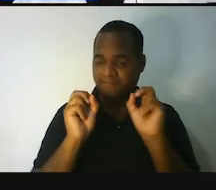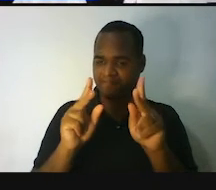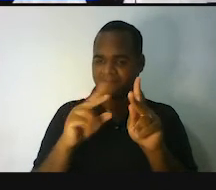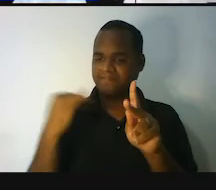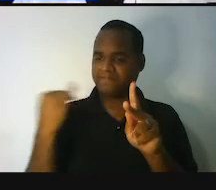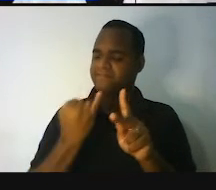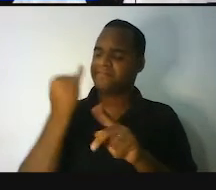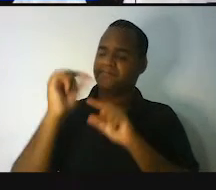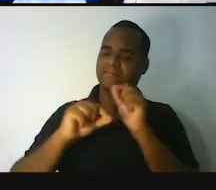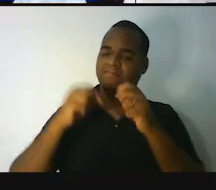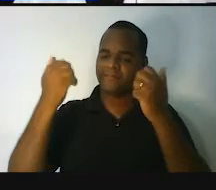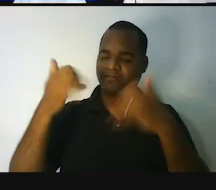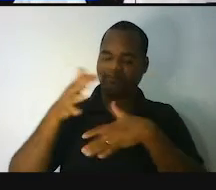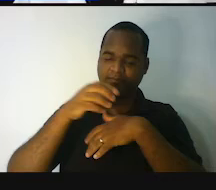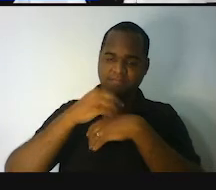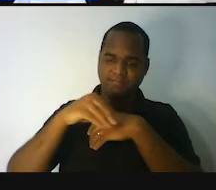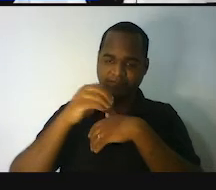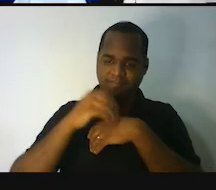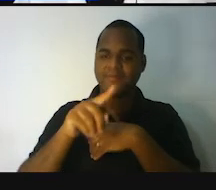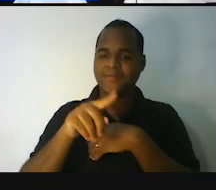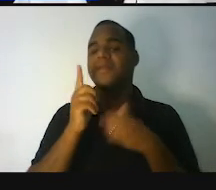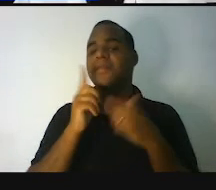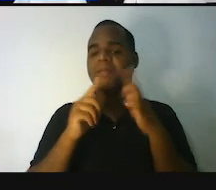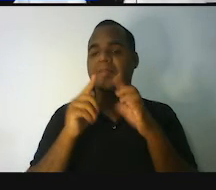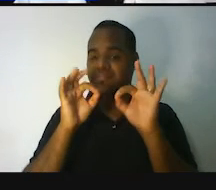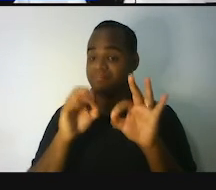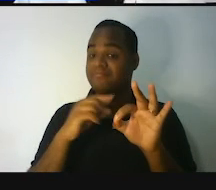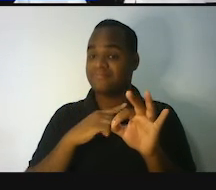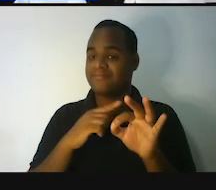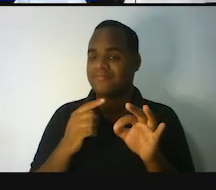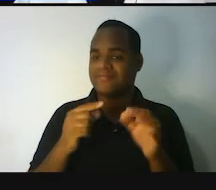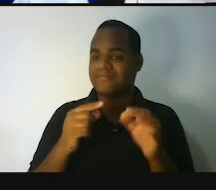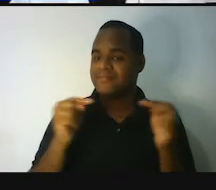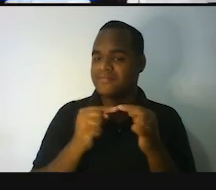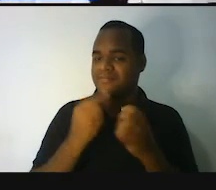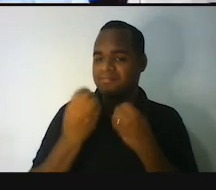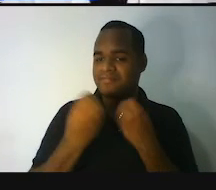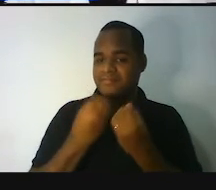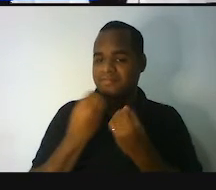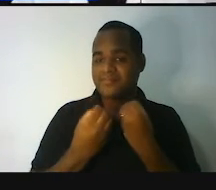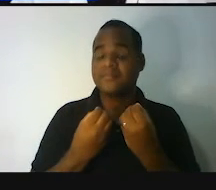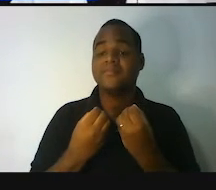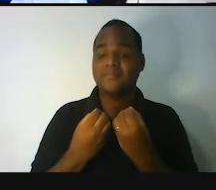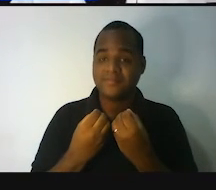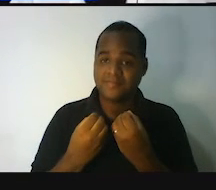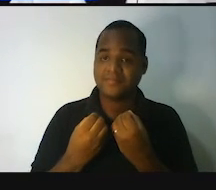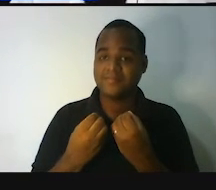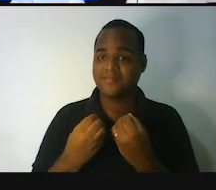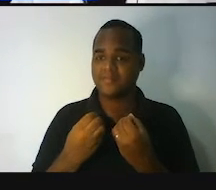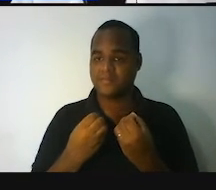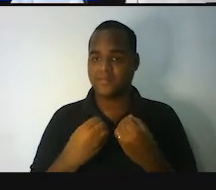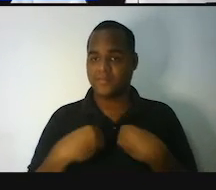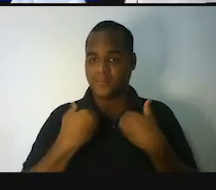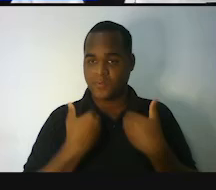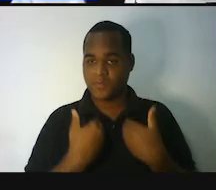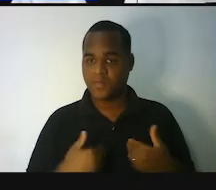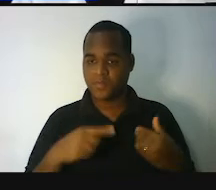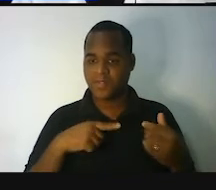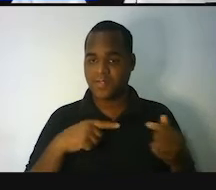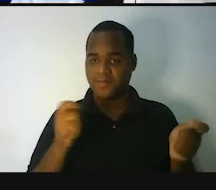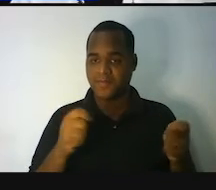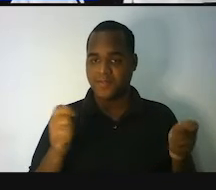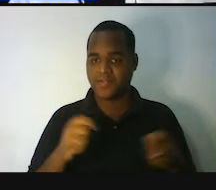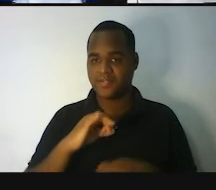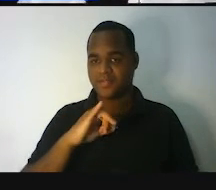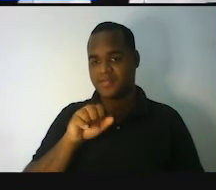corre atrás dessa informaçãozinha e você vai perceber que usa-se uma parte do nosso corpo para representar essa medida